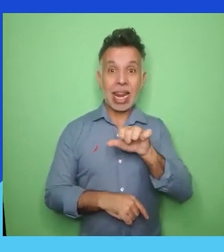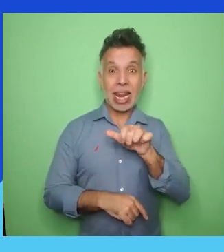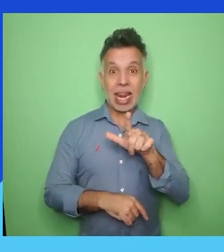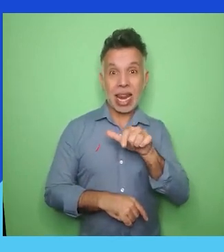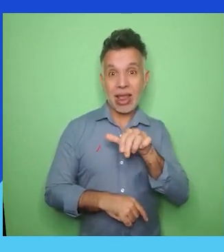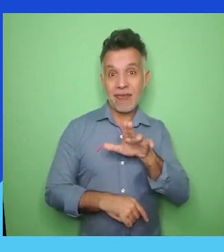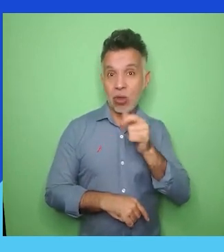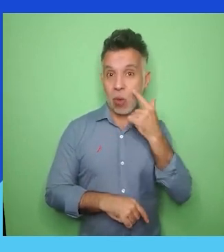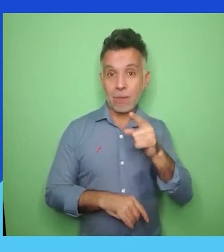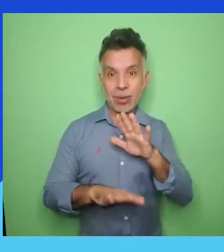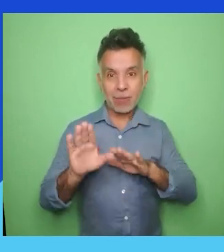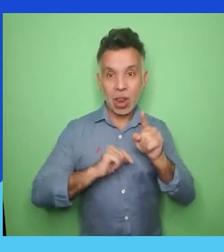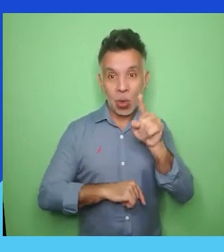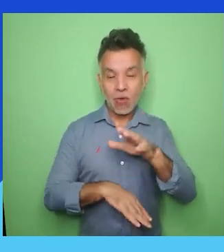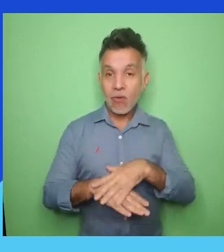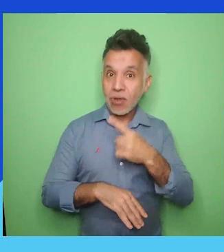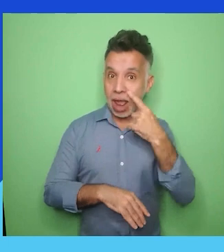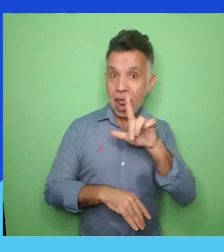emoção.